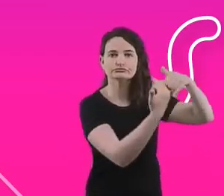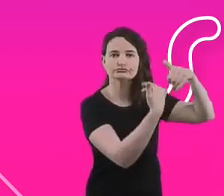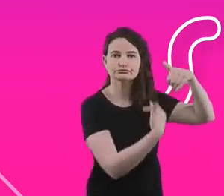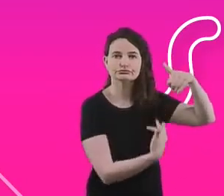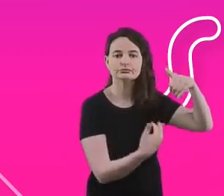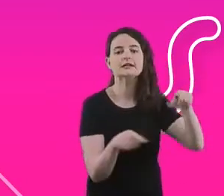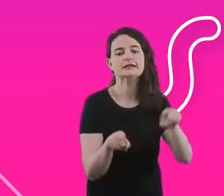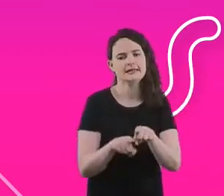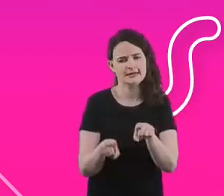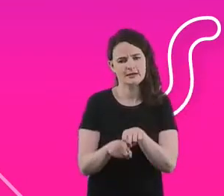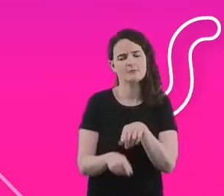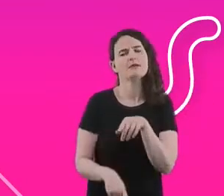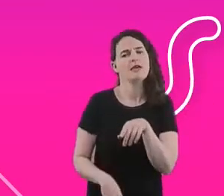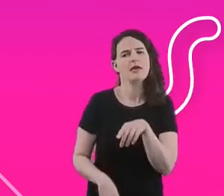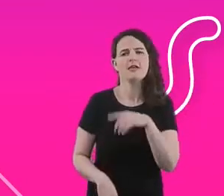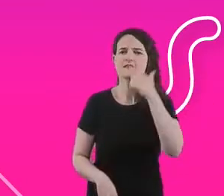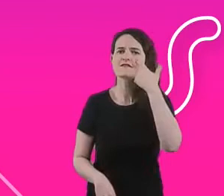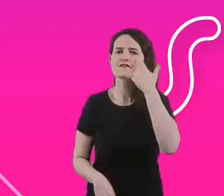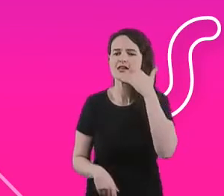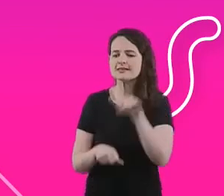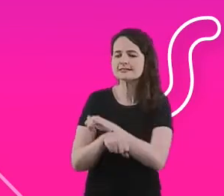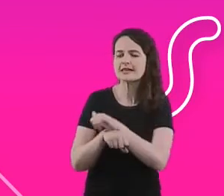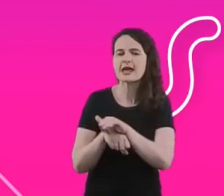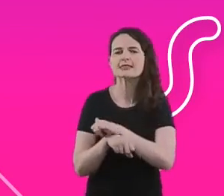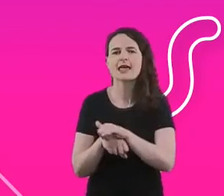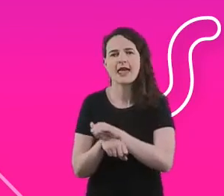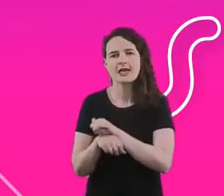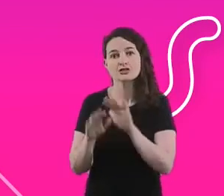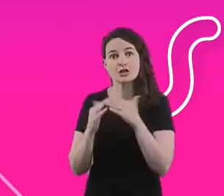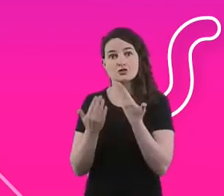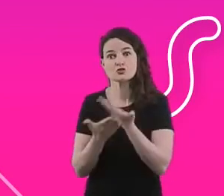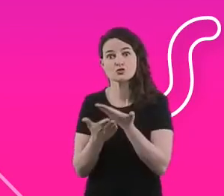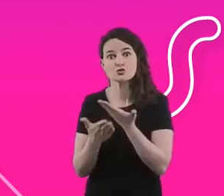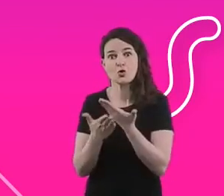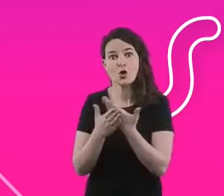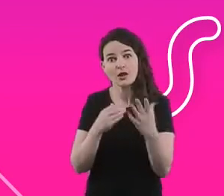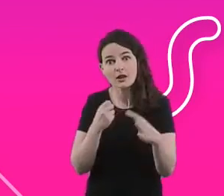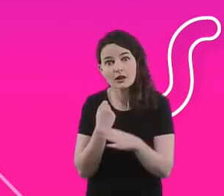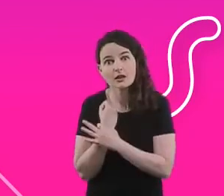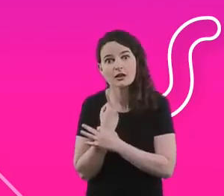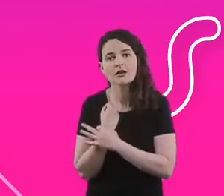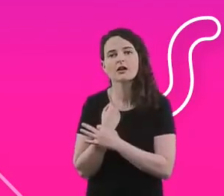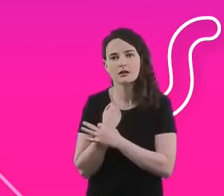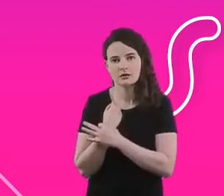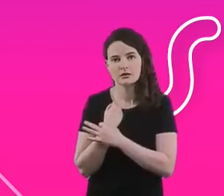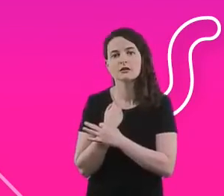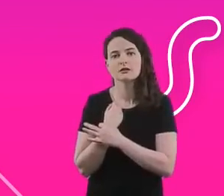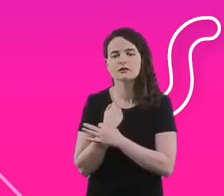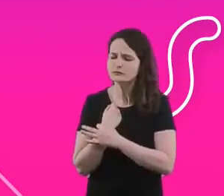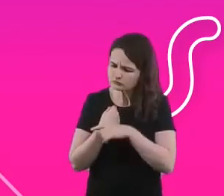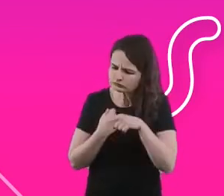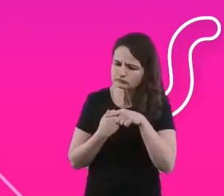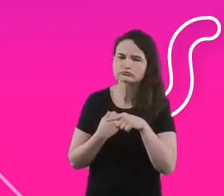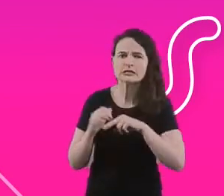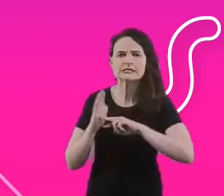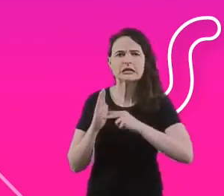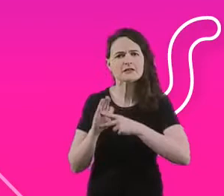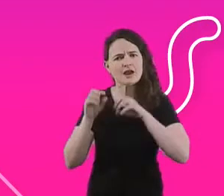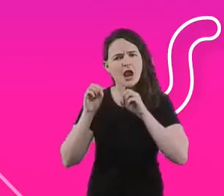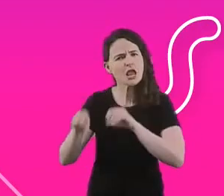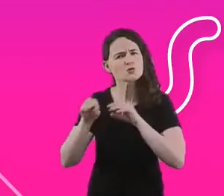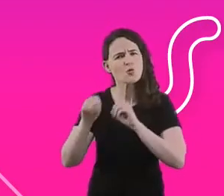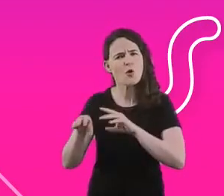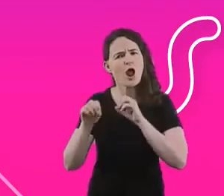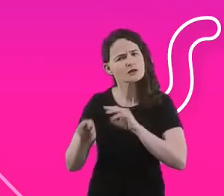escolares, que é a forma que a gente chega nas escolas, né? Como é que a gente ajuda no desempenho escolar, como é que a gente garante que aquela escola rural, por exemplo, vai